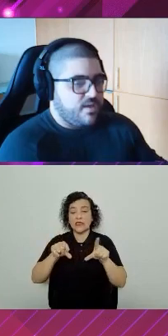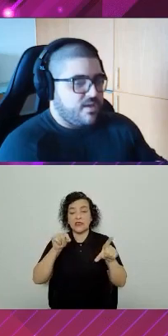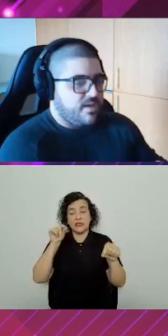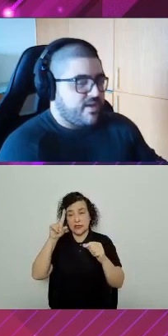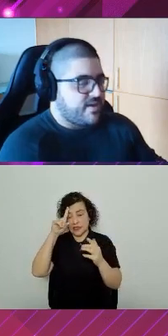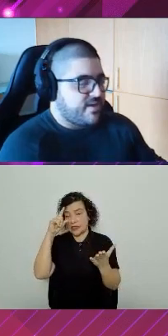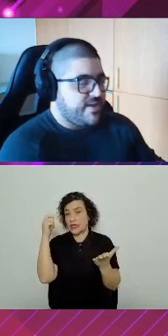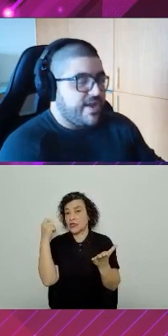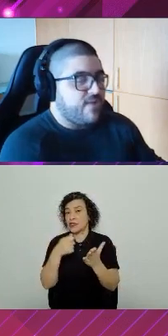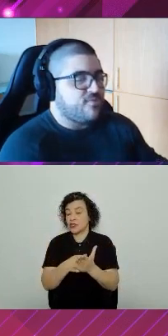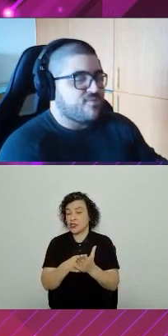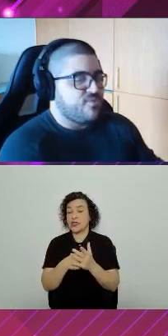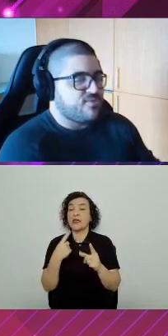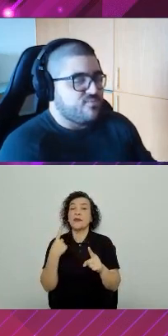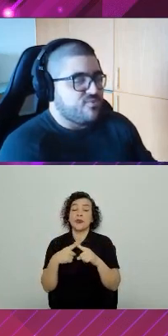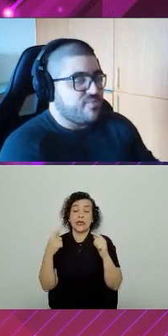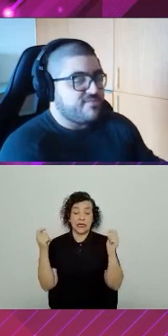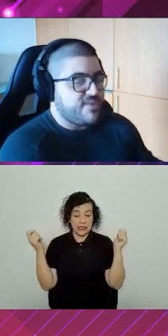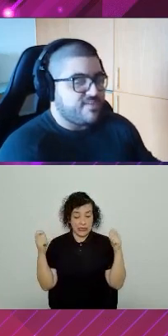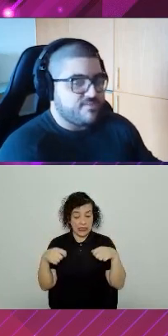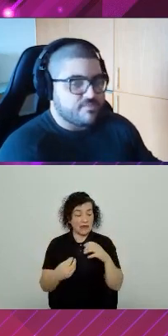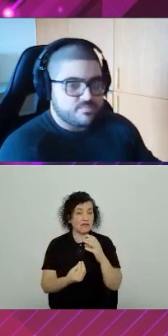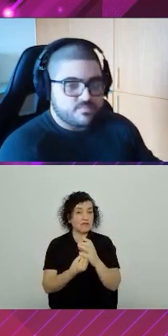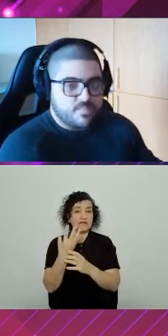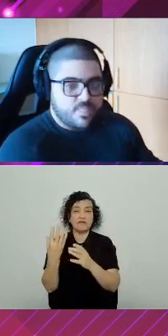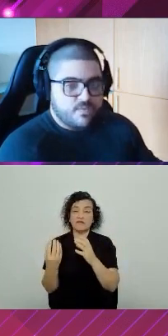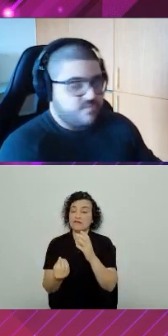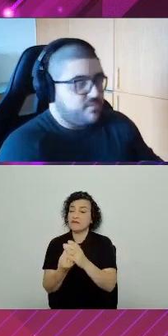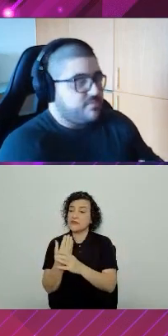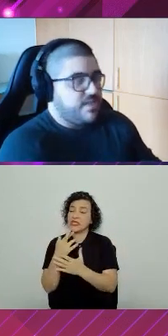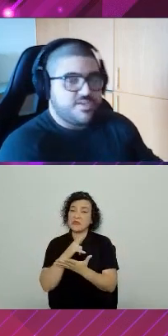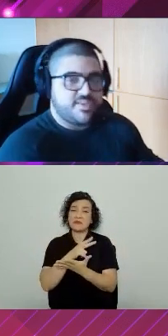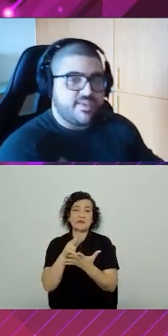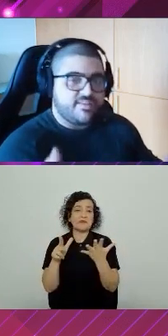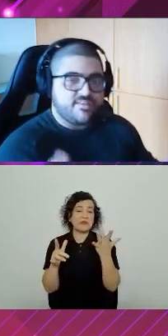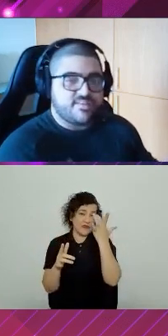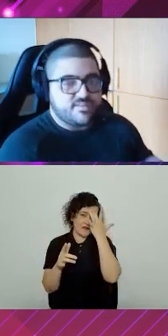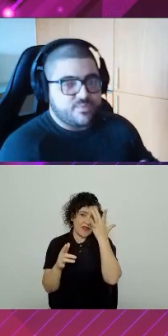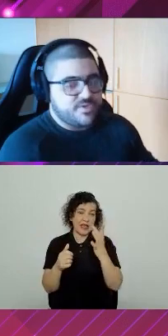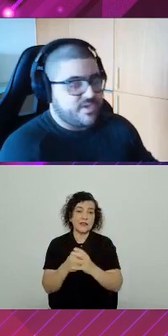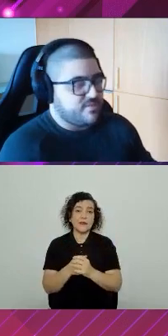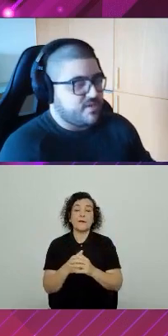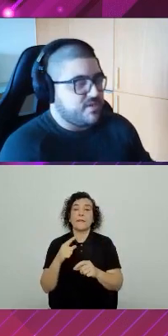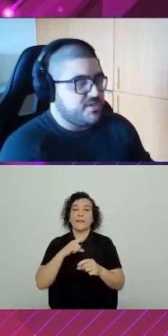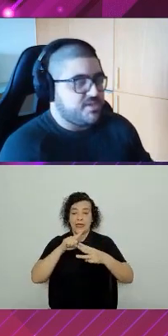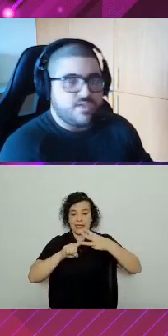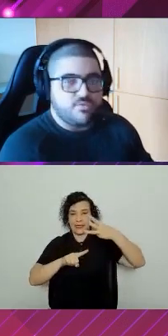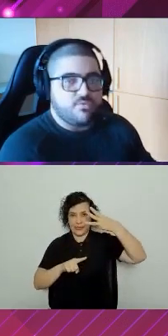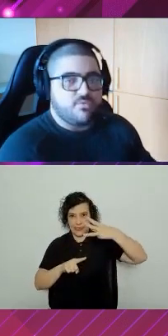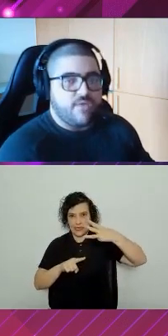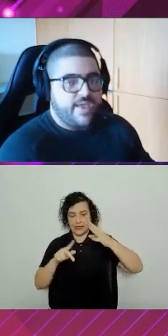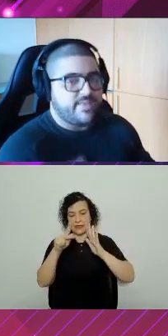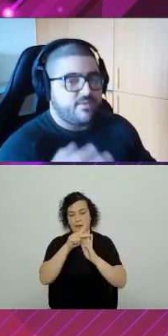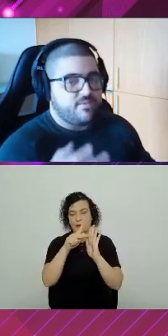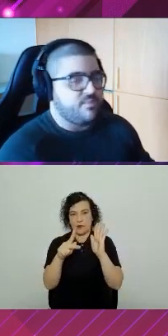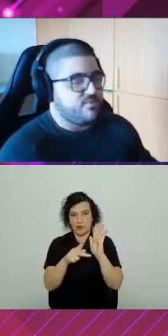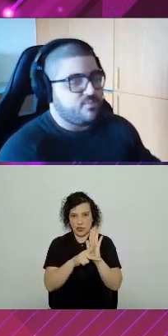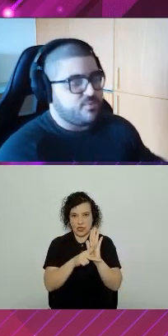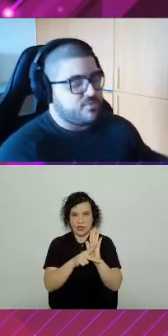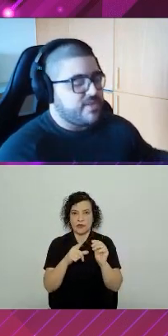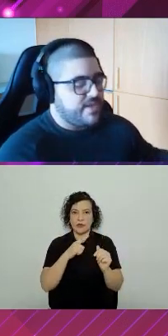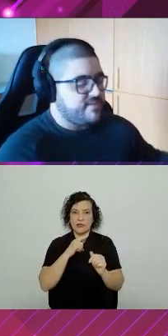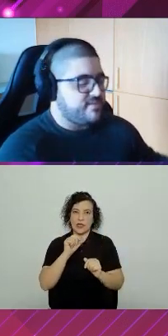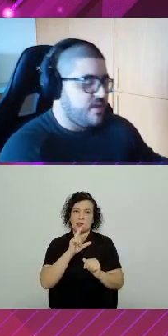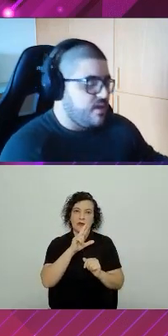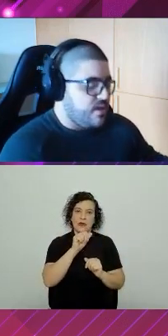criar novos módulos muito mais fácil. Ou seja, vamos lá. A gente tem esses três projetos aqui. A gente tem o header, o numbers